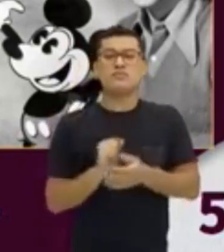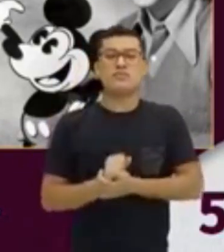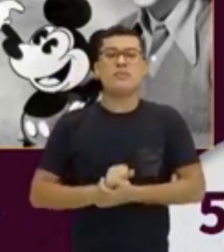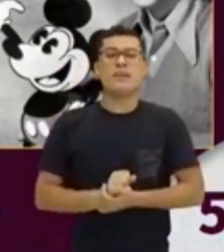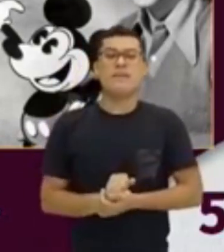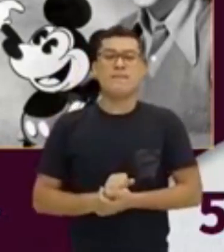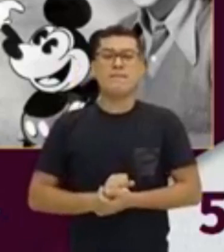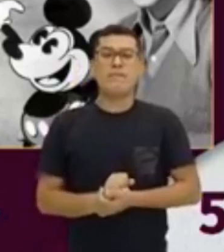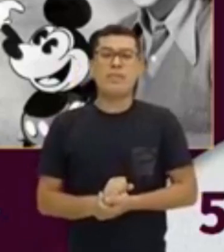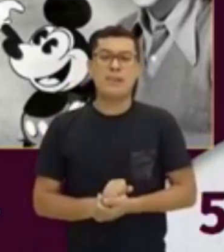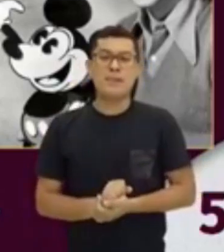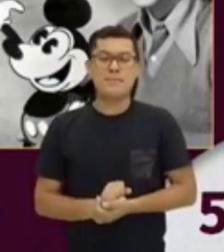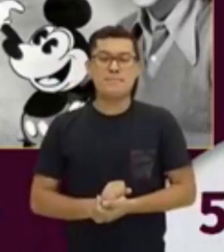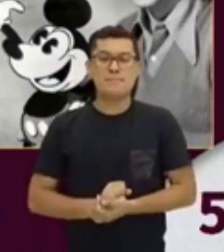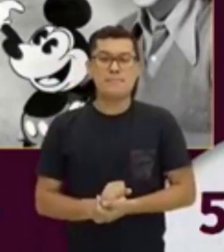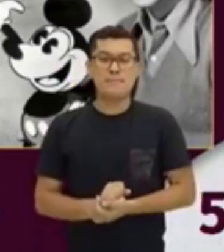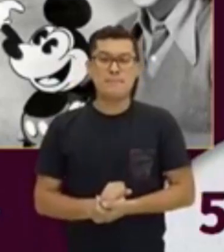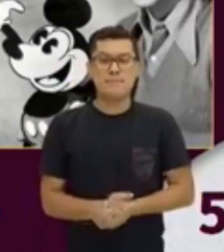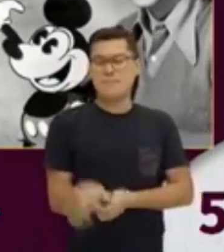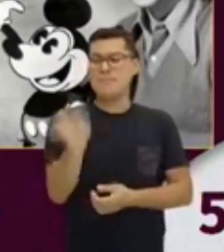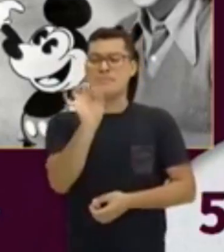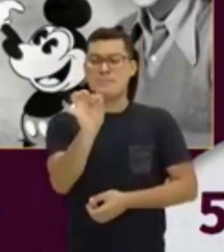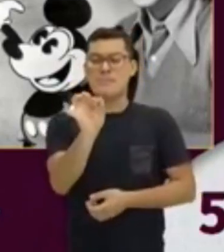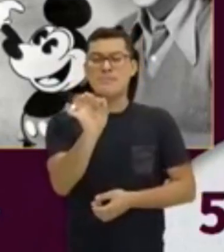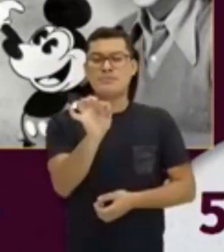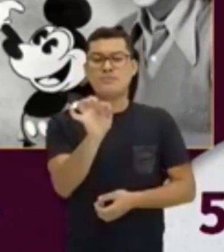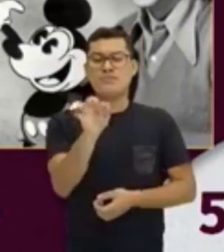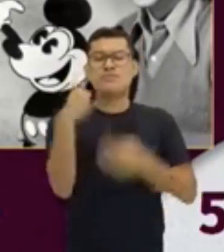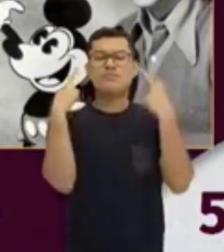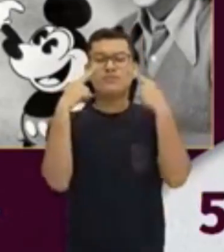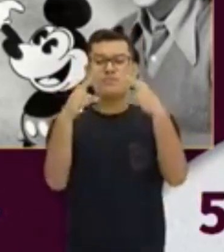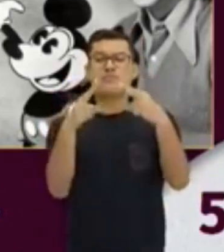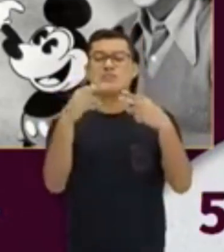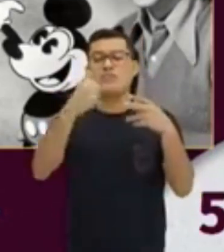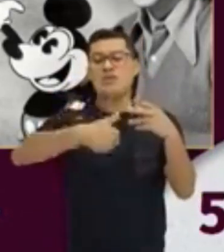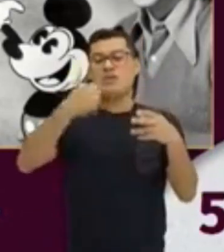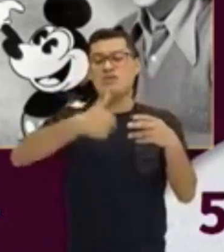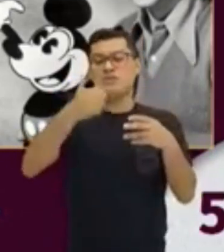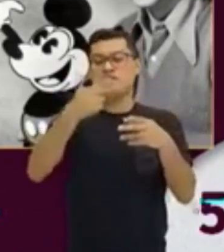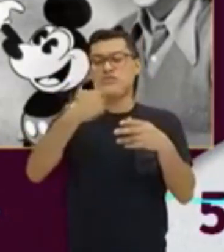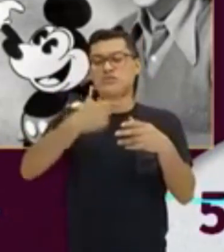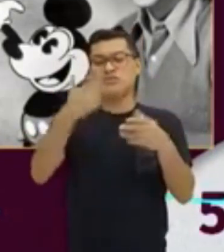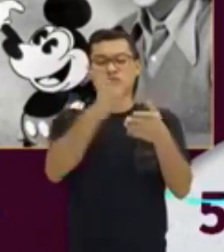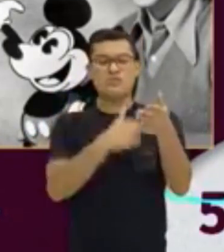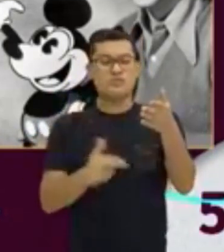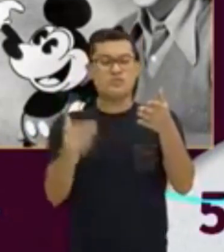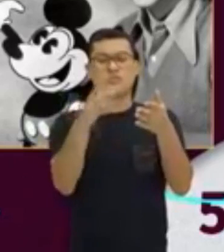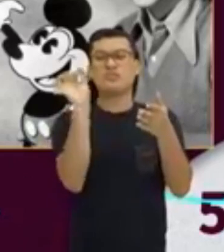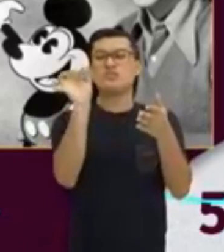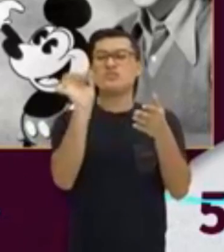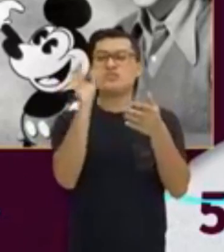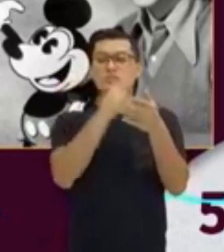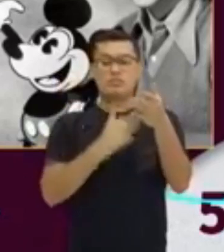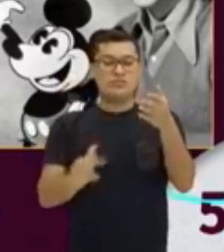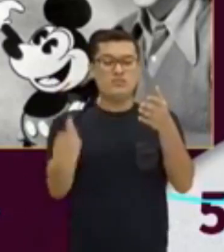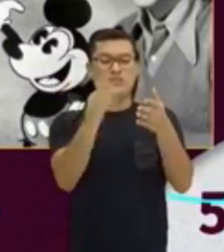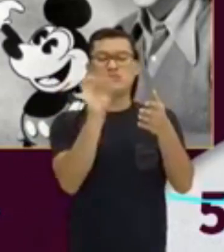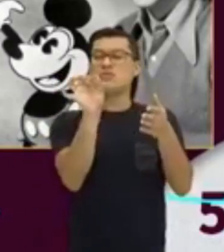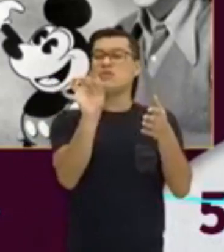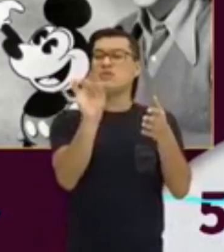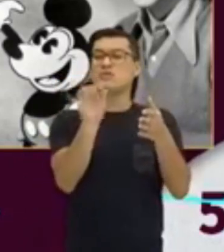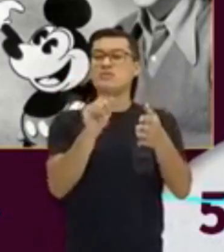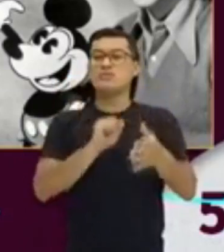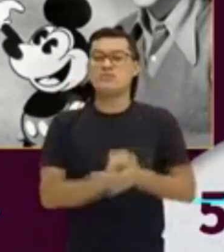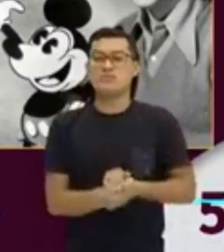Who is he? Quem é ele? Agora, olhando para a segunda figura. Quem é esse aqui? Walt